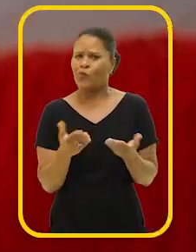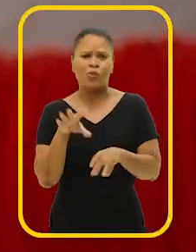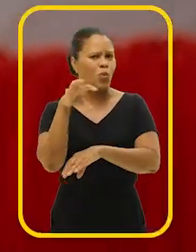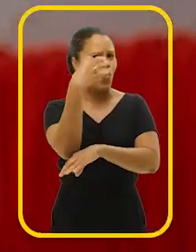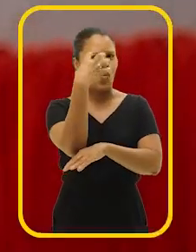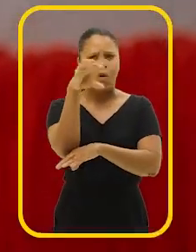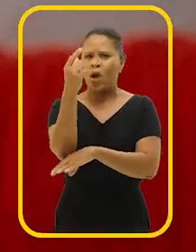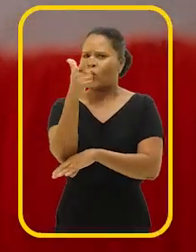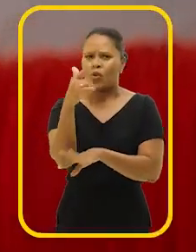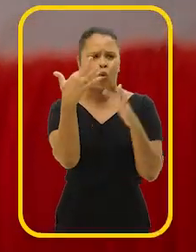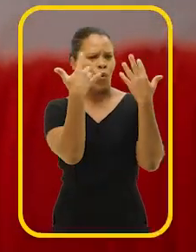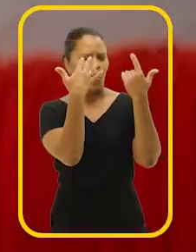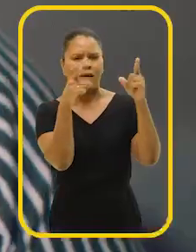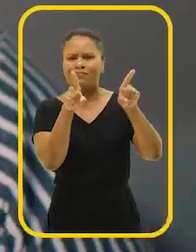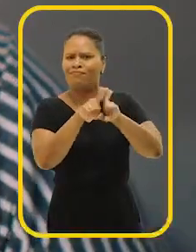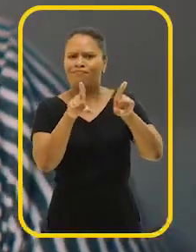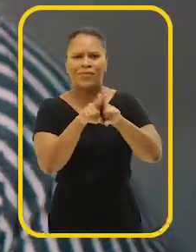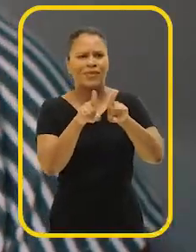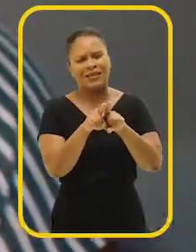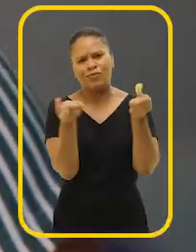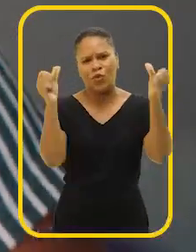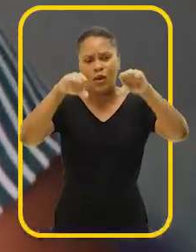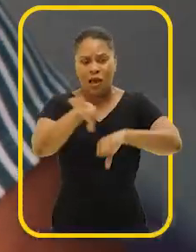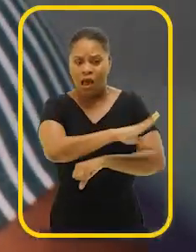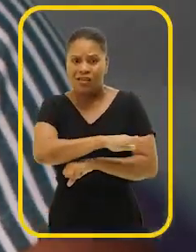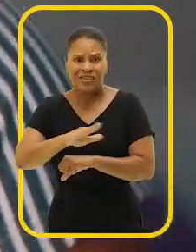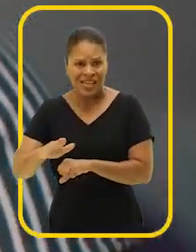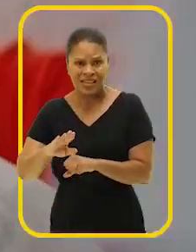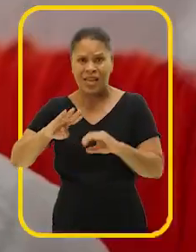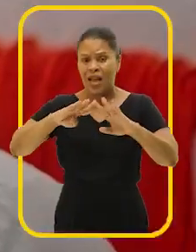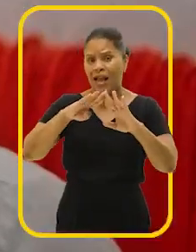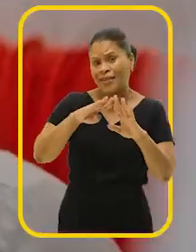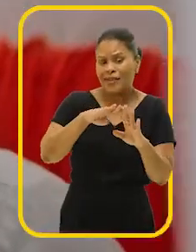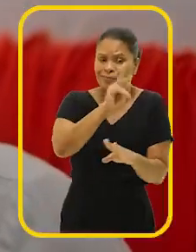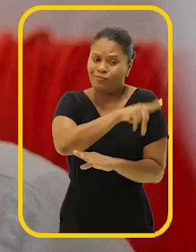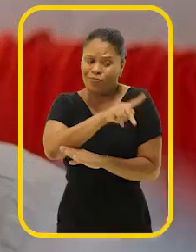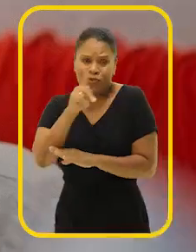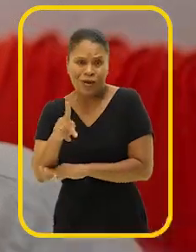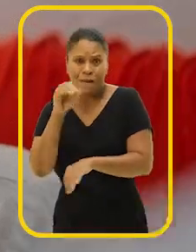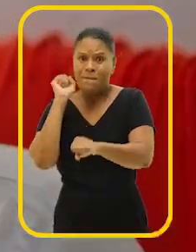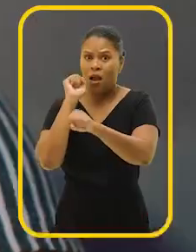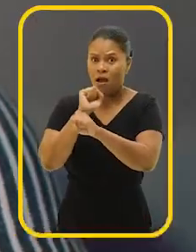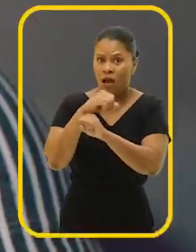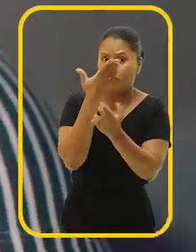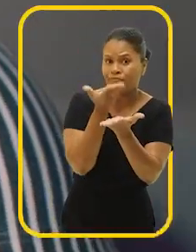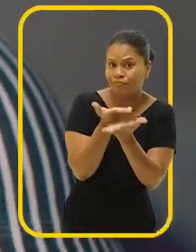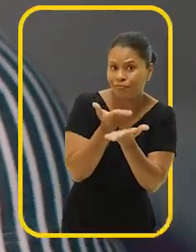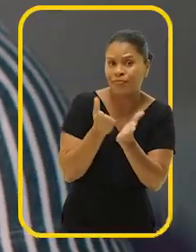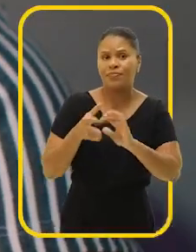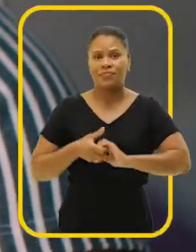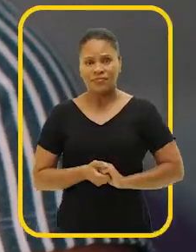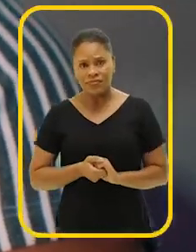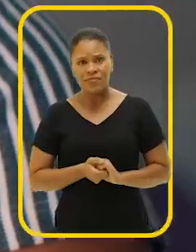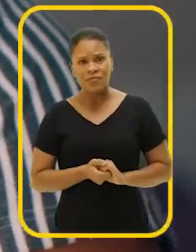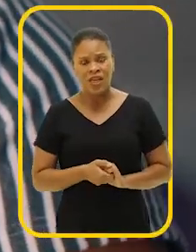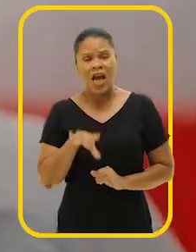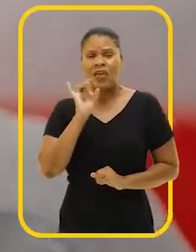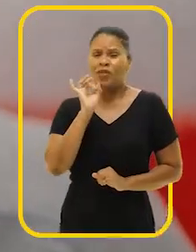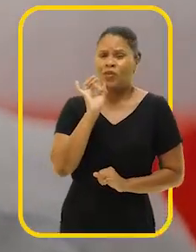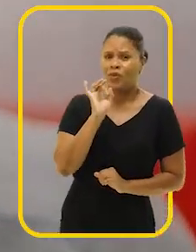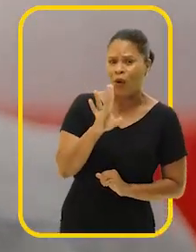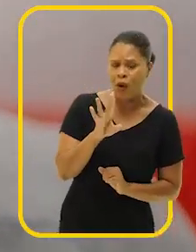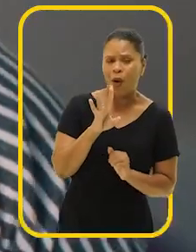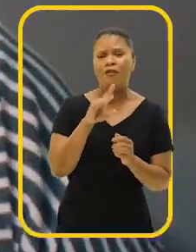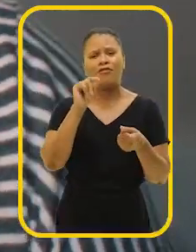não tem a condicionada que funciona, das crianças. Aí, os professores resolveram parar as aulas, a gente vai buscar todos, mais atividades.